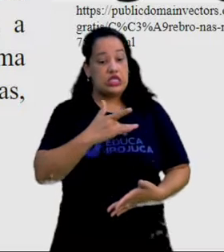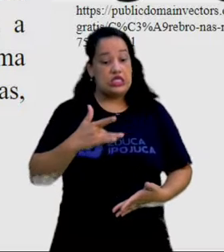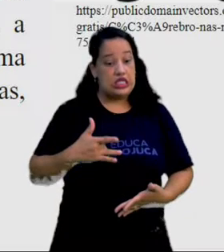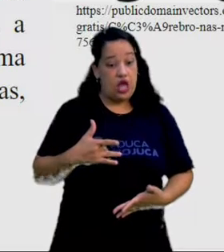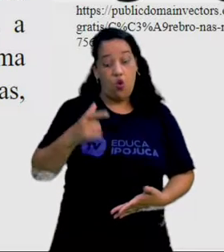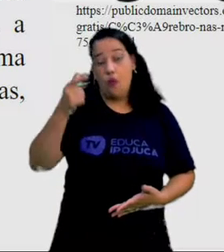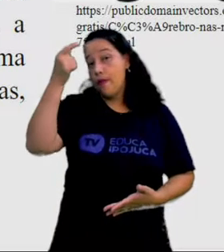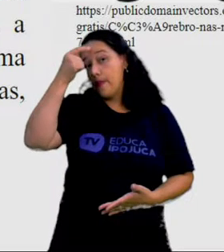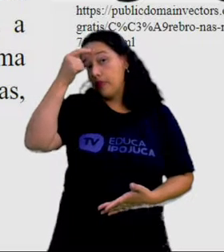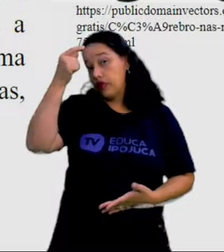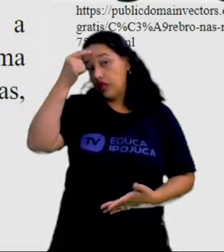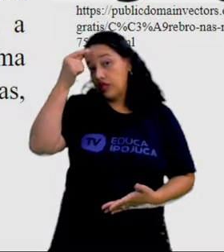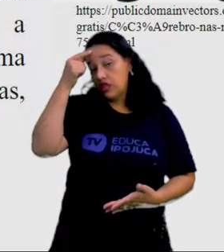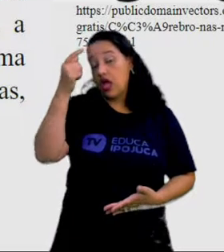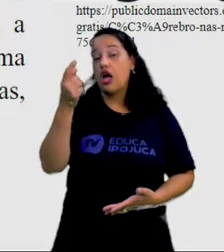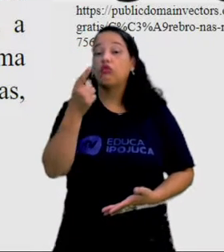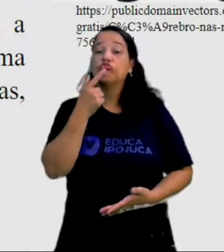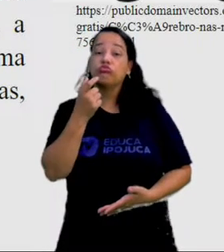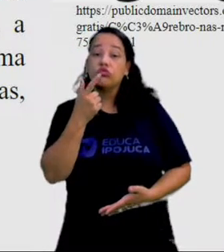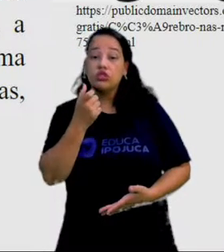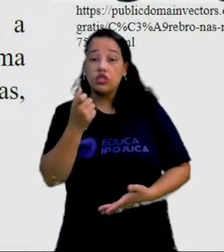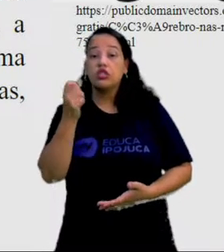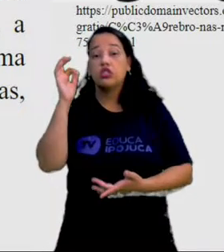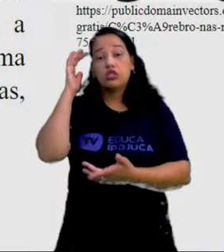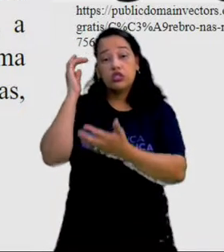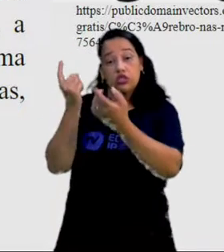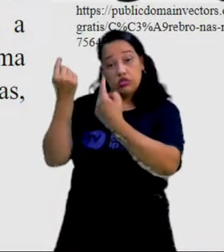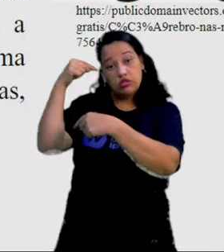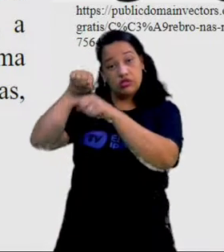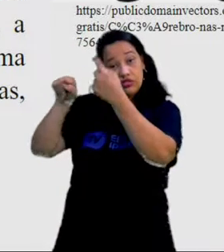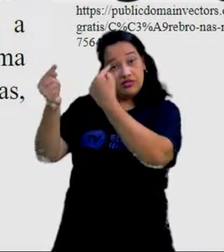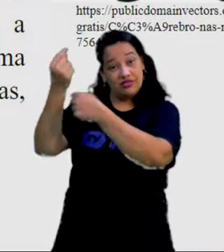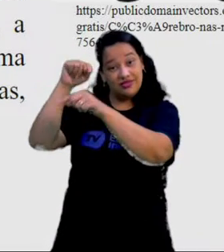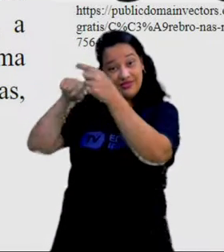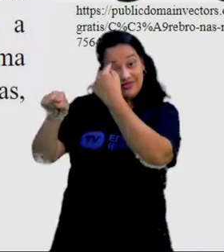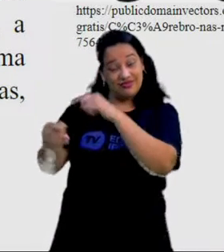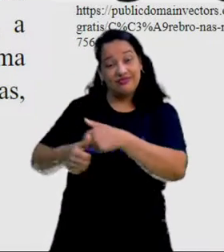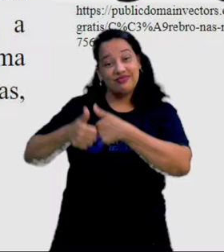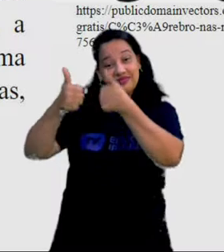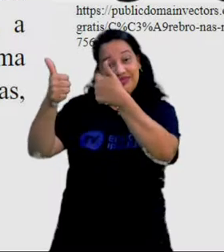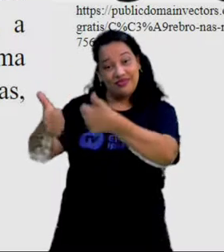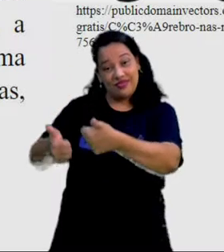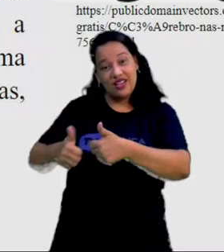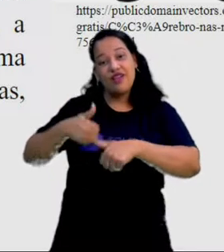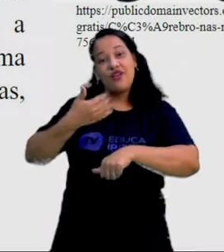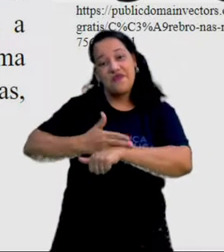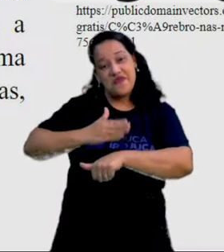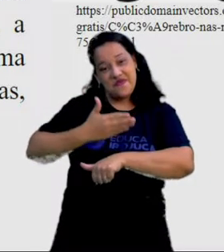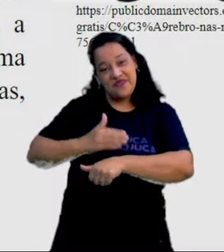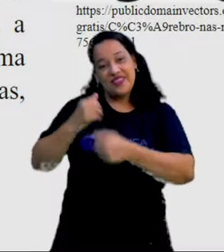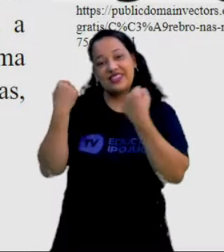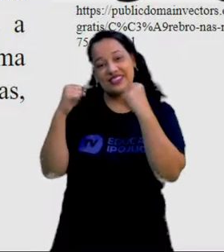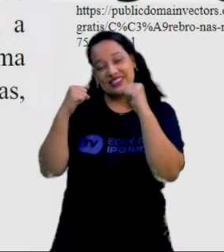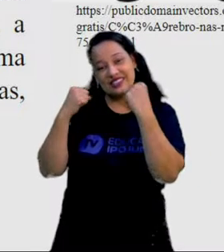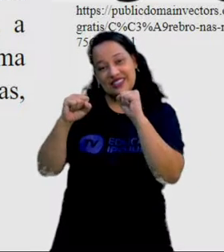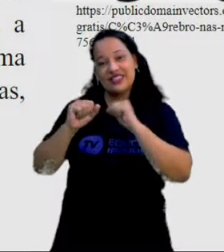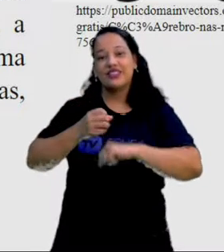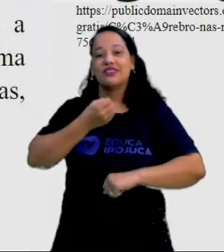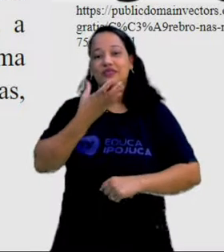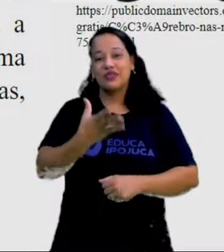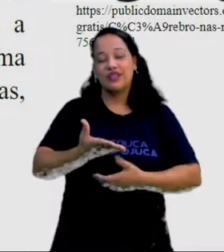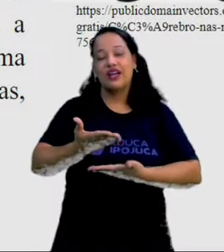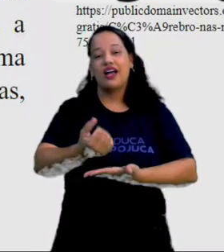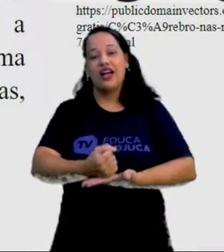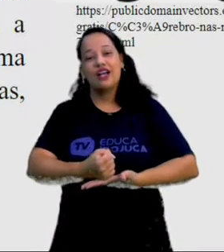mental, né? O fluxo sanguíneo no cérebro também é otimizado com a prática de exercícios físicos, o que ajuda